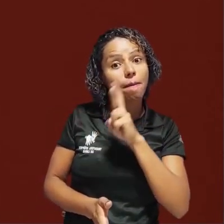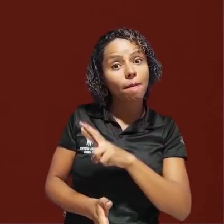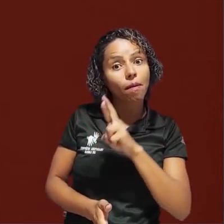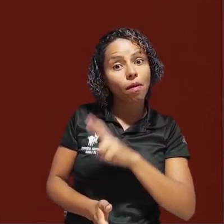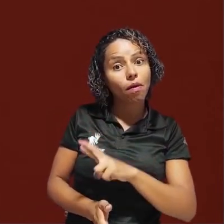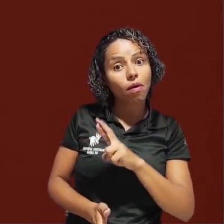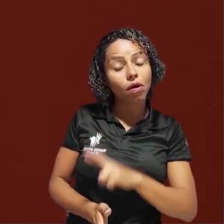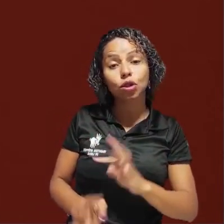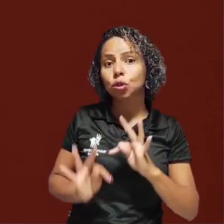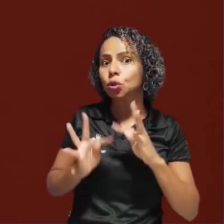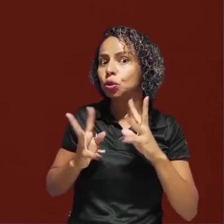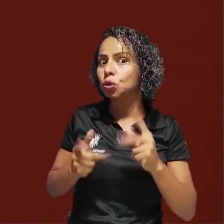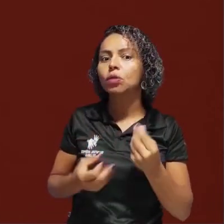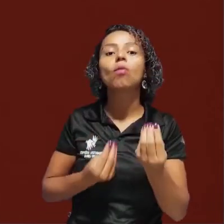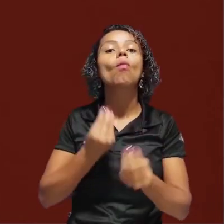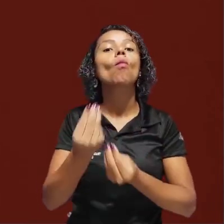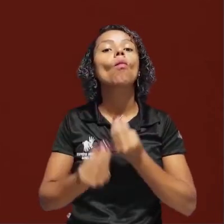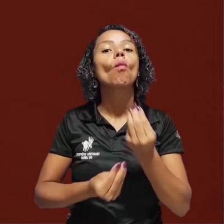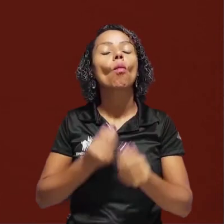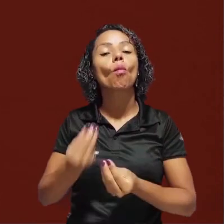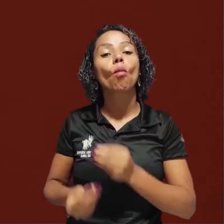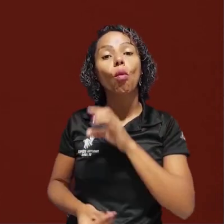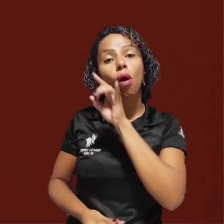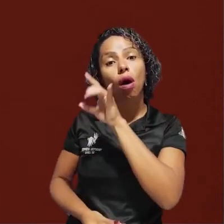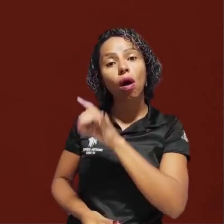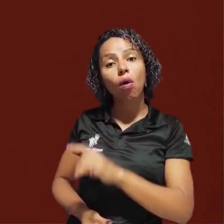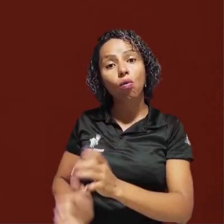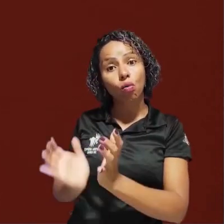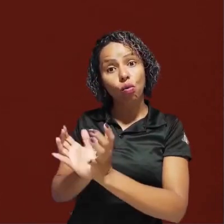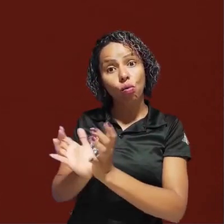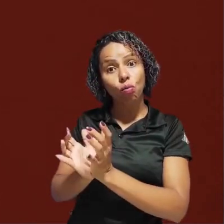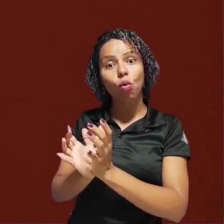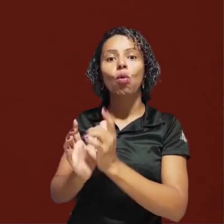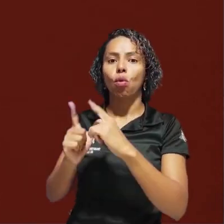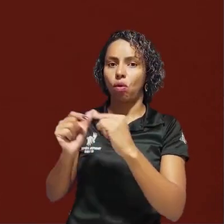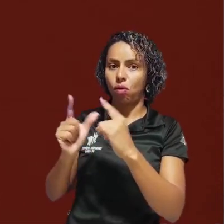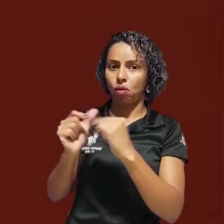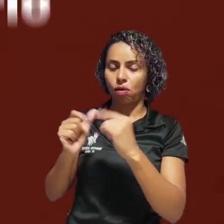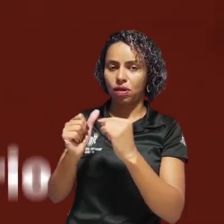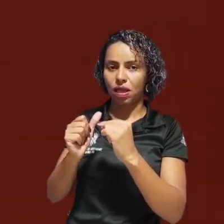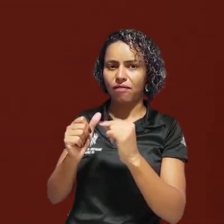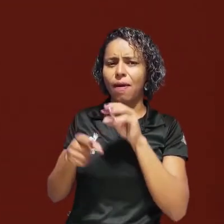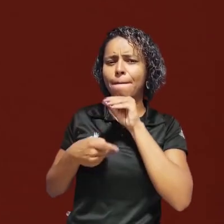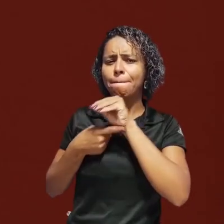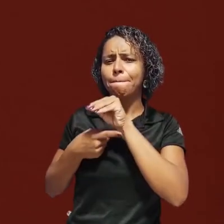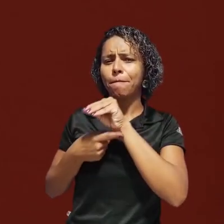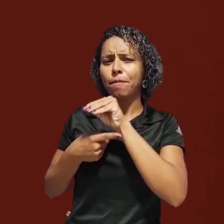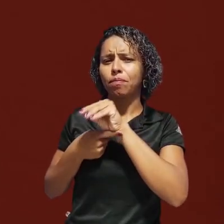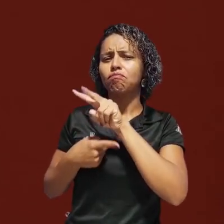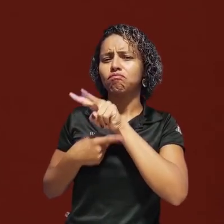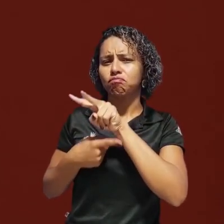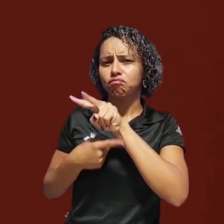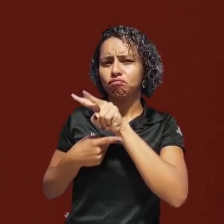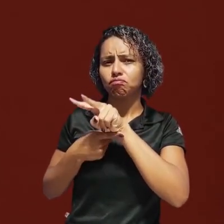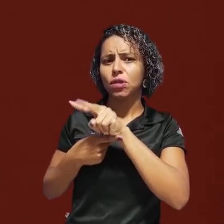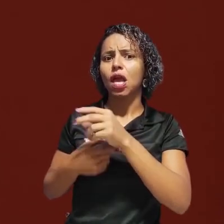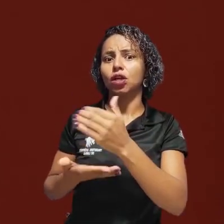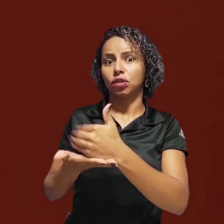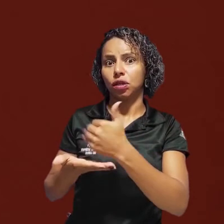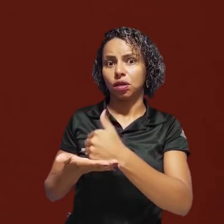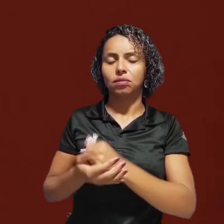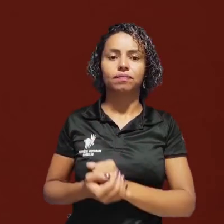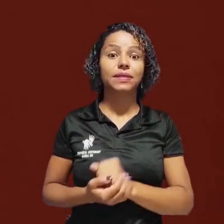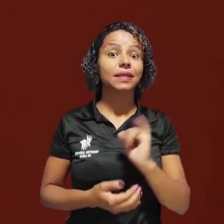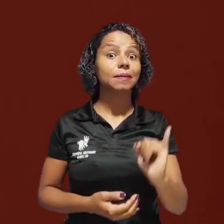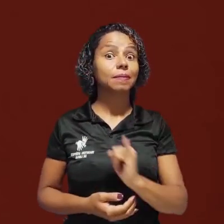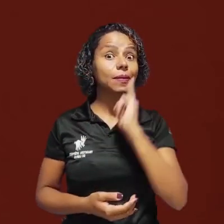processo de tratamento e proteção de informações sobre sua responsabilidade É importante responder ao